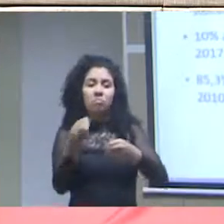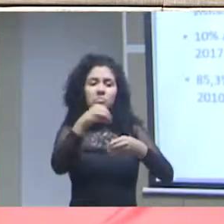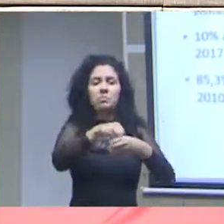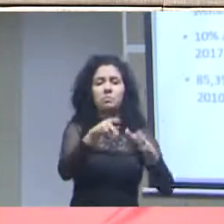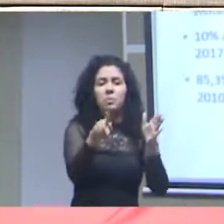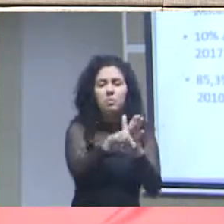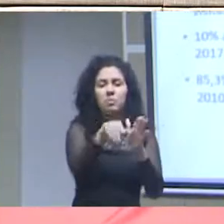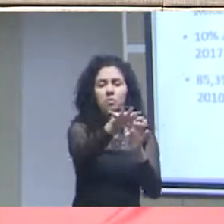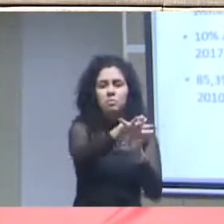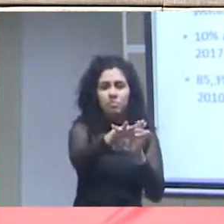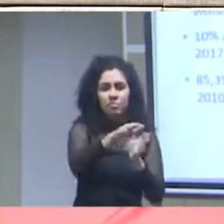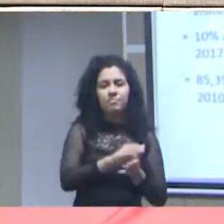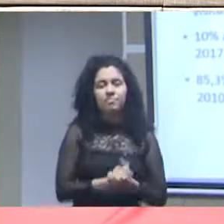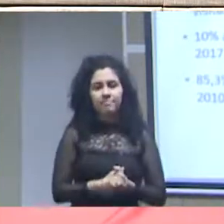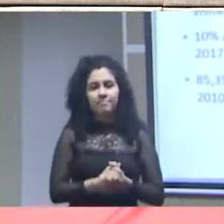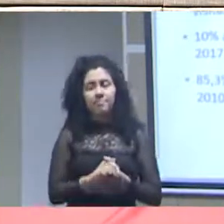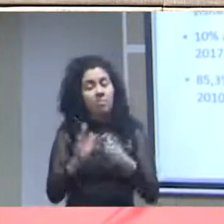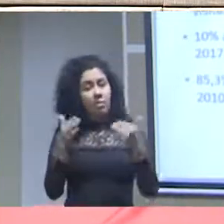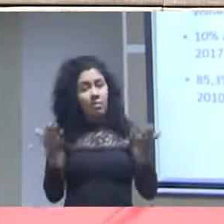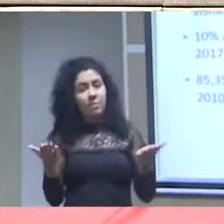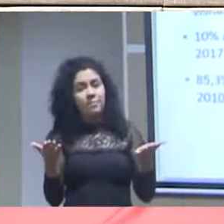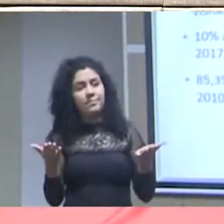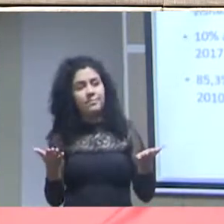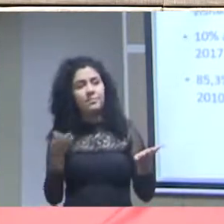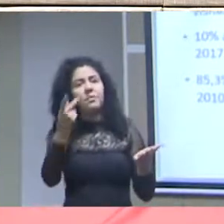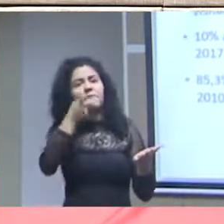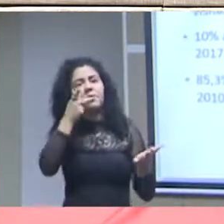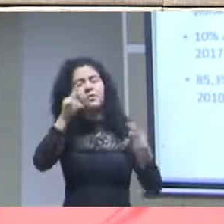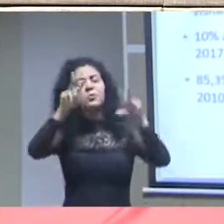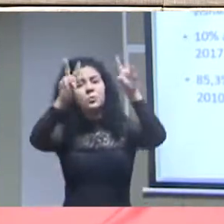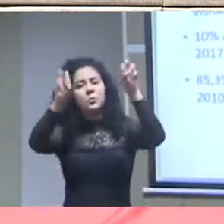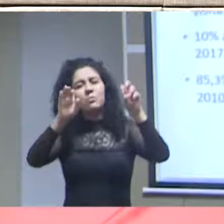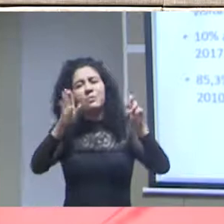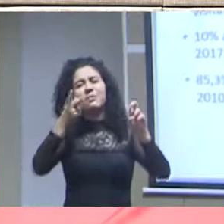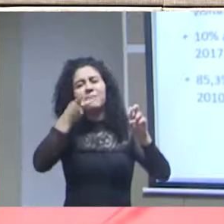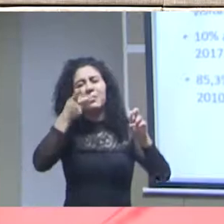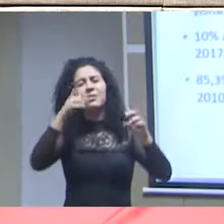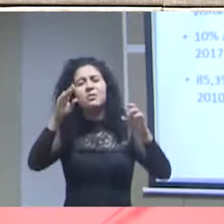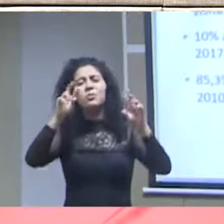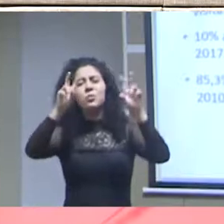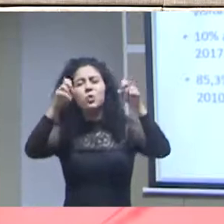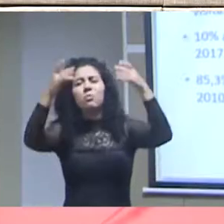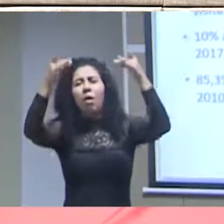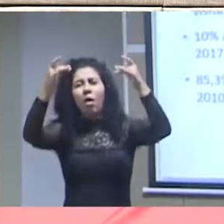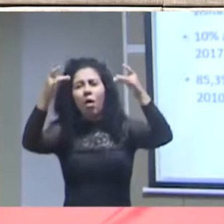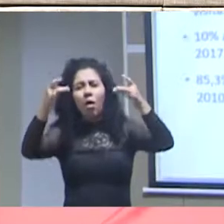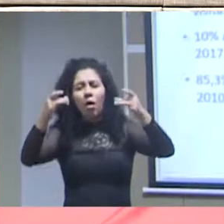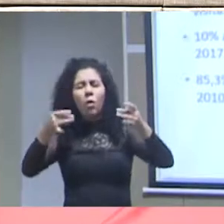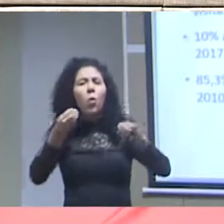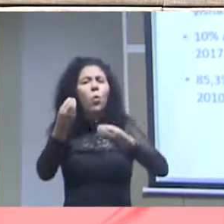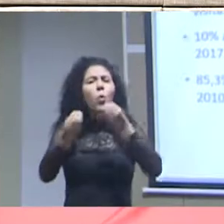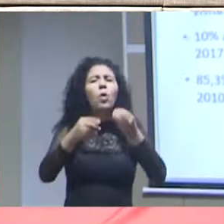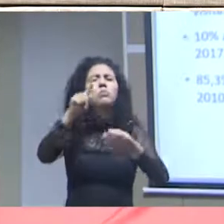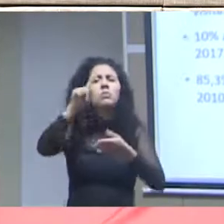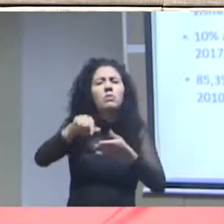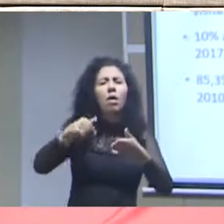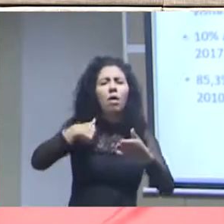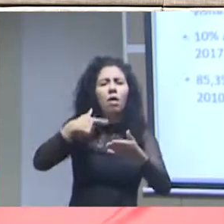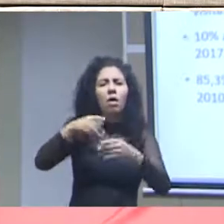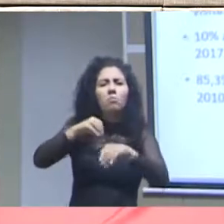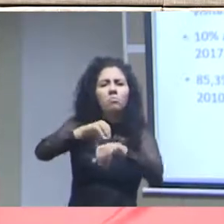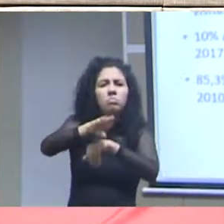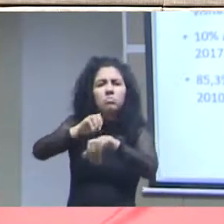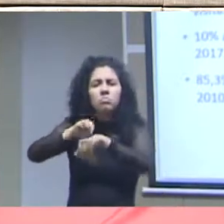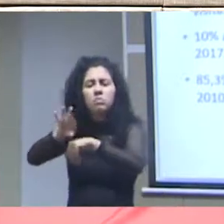bom então tratando um pouco aí já das ferramentas de compartilhamento e de bases de dados